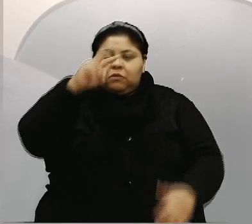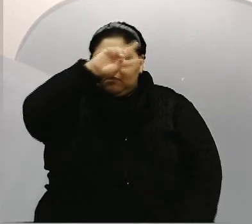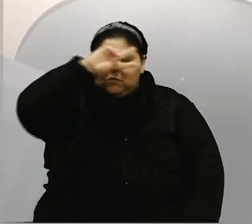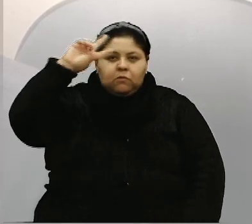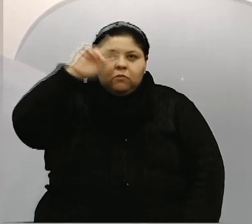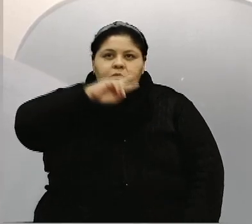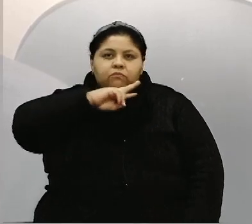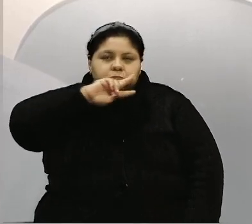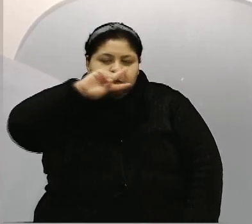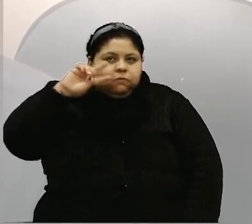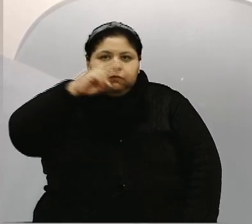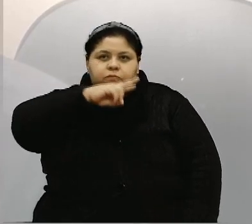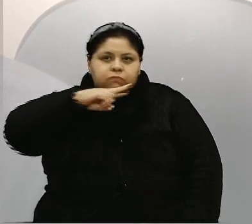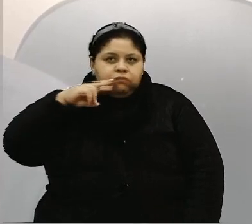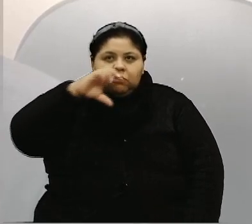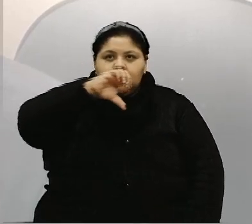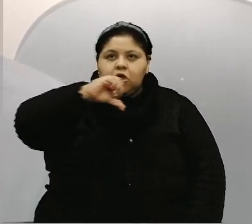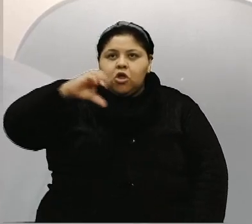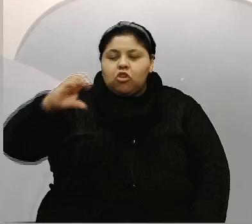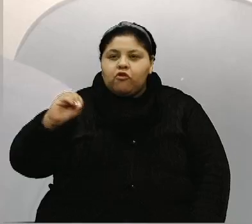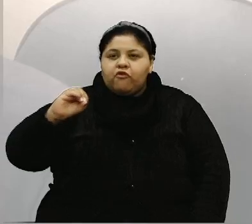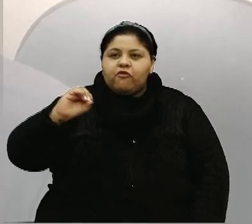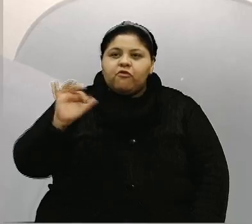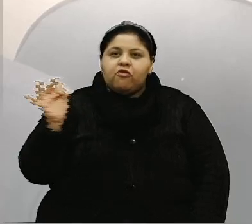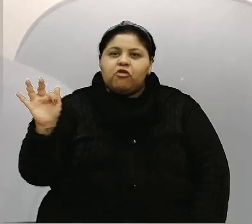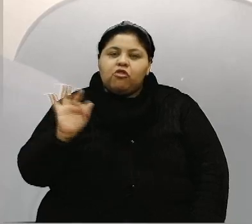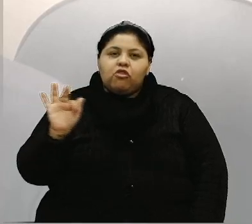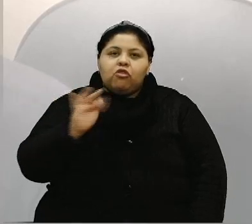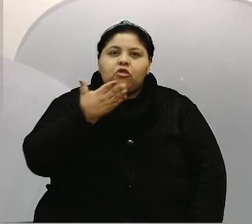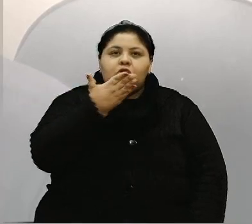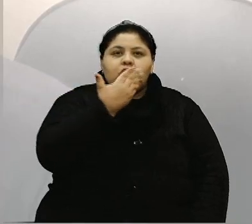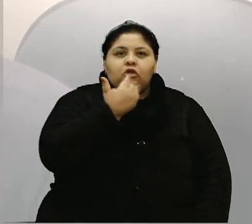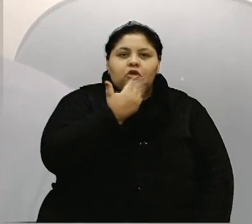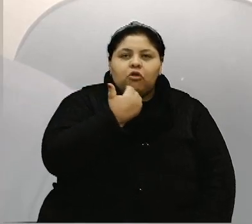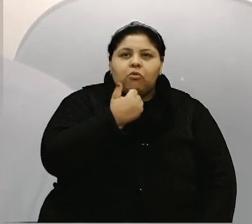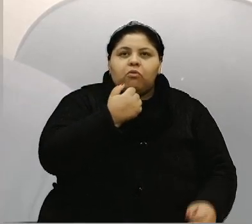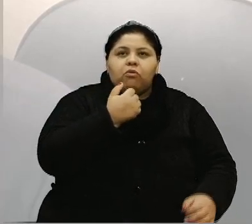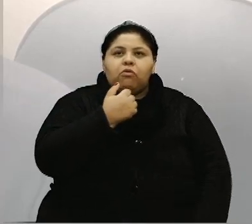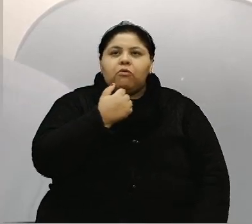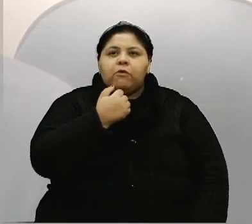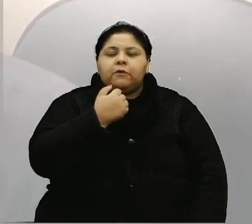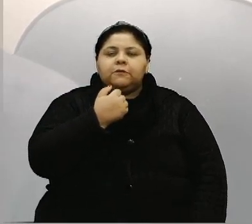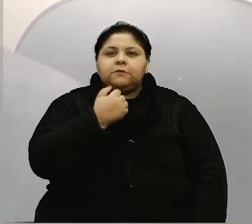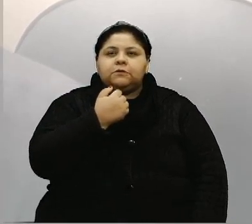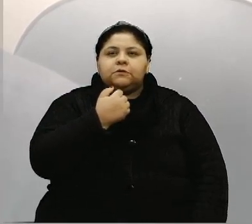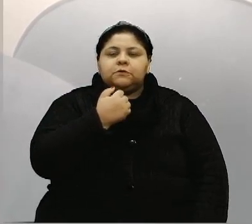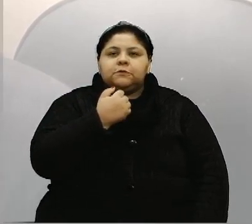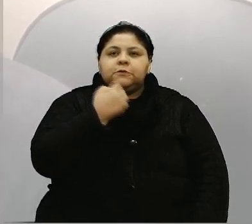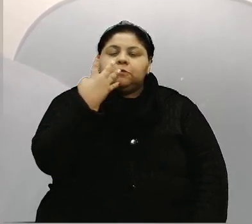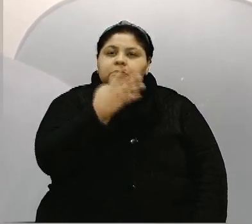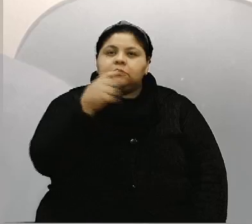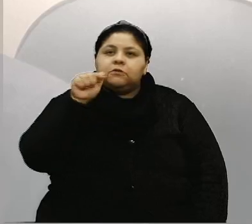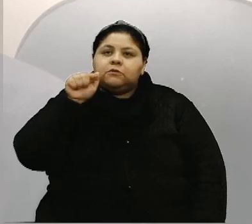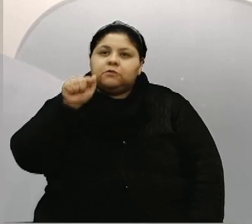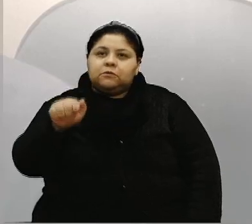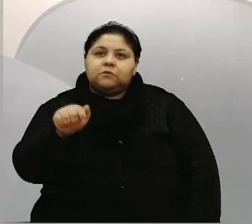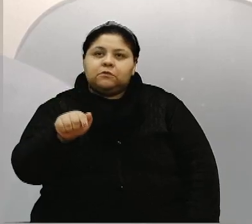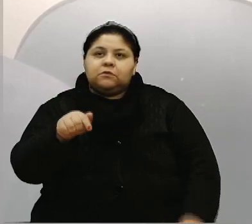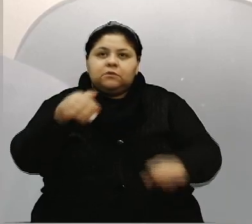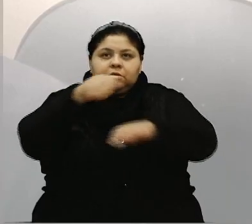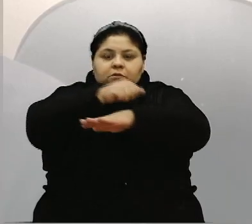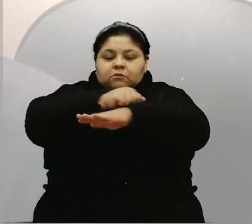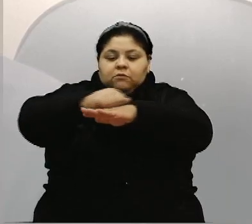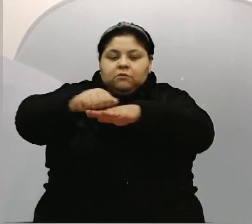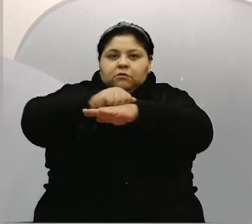toneladas de alimentos, 2.500 kits de limpeza, 5 mil kits de higiene pessoal, 4 mil pares de calçados e